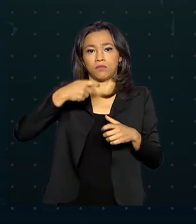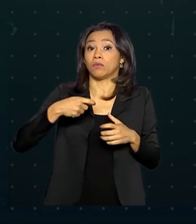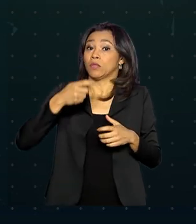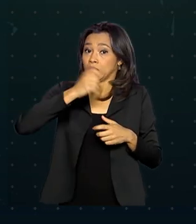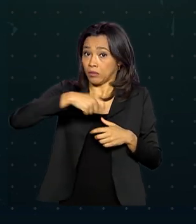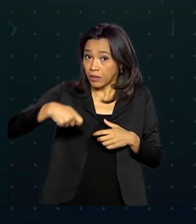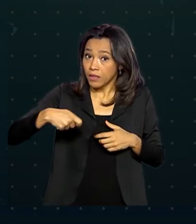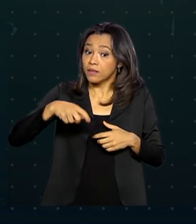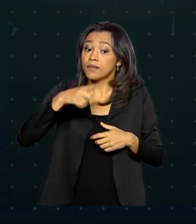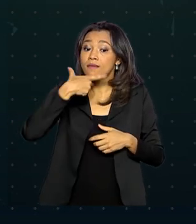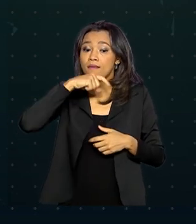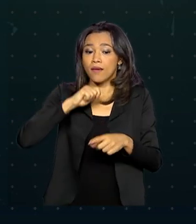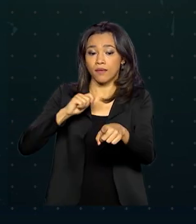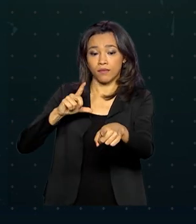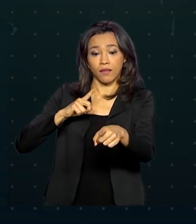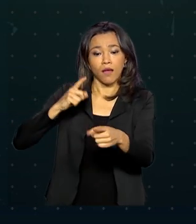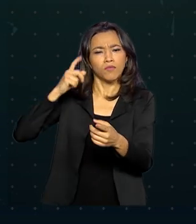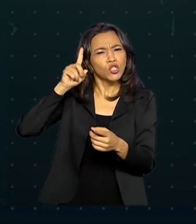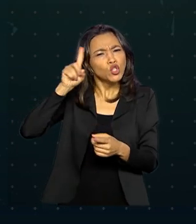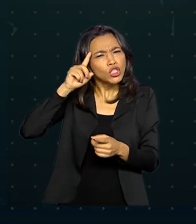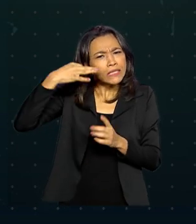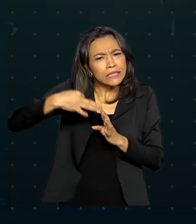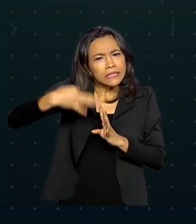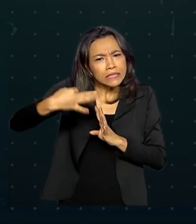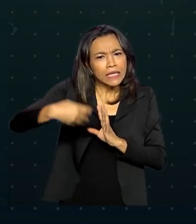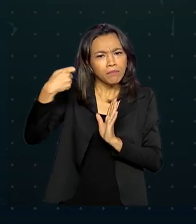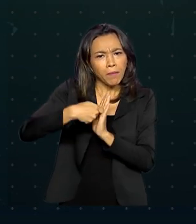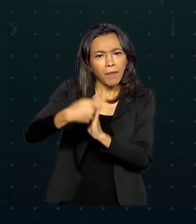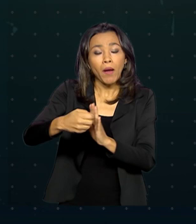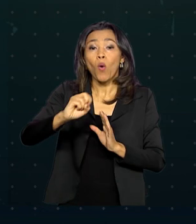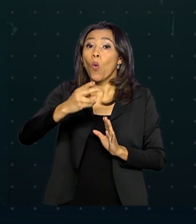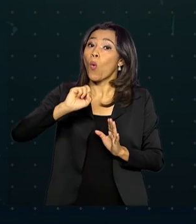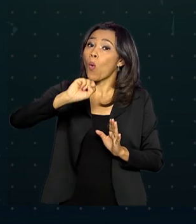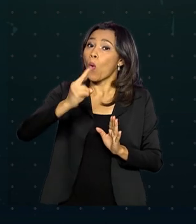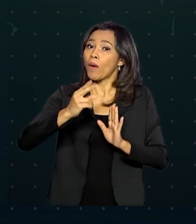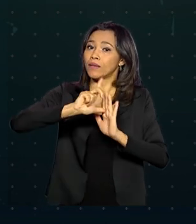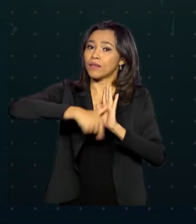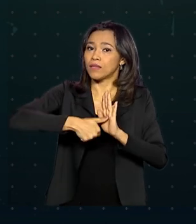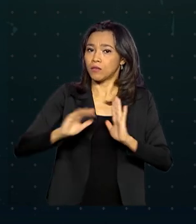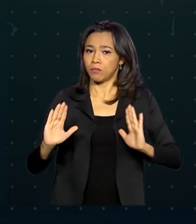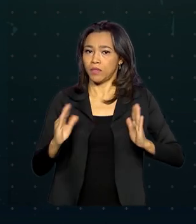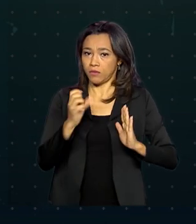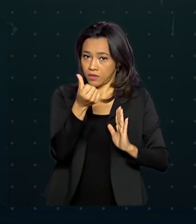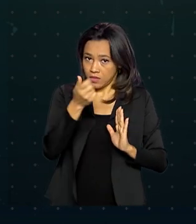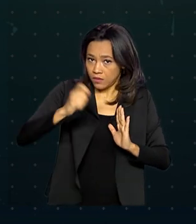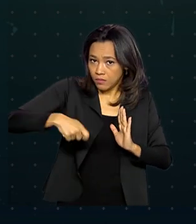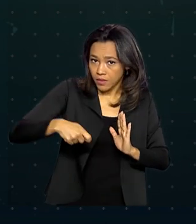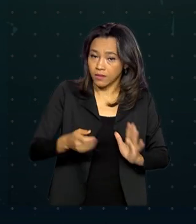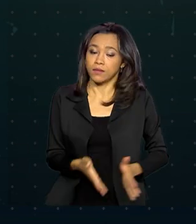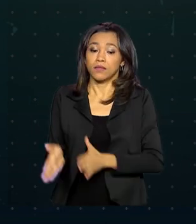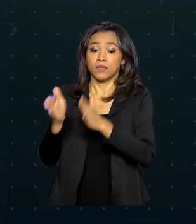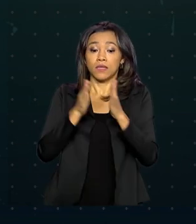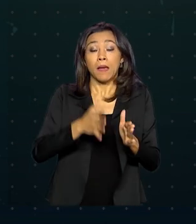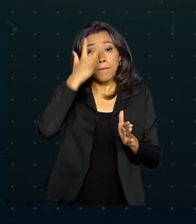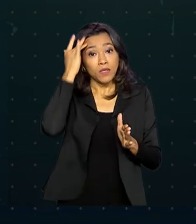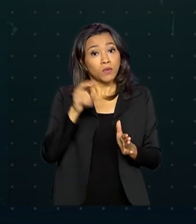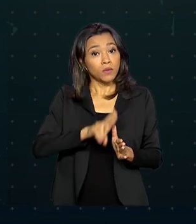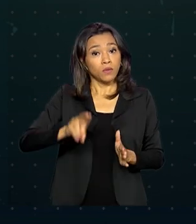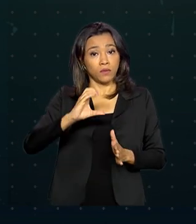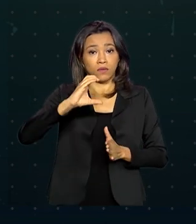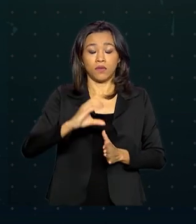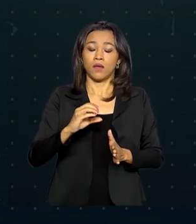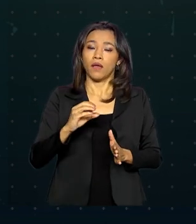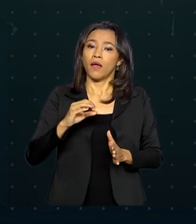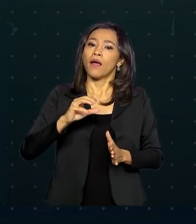quem está com as parcelas em dia ou atrasadas por até seis meses. Clientes que utilizam o FGTS